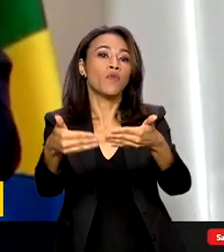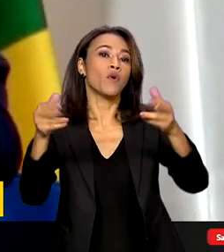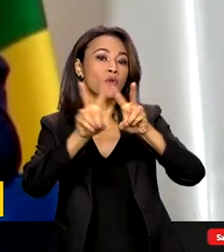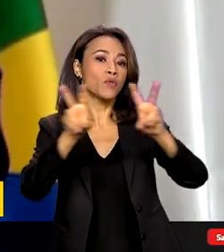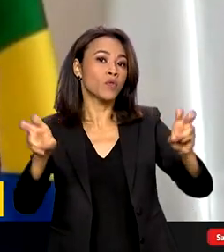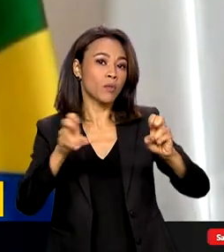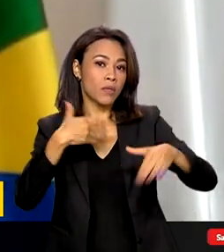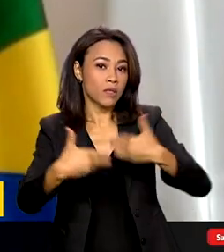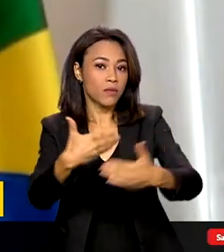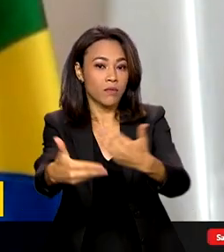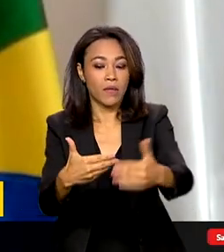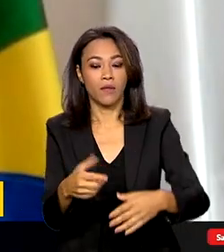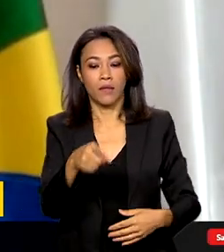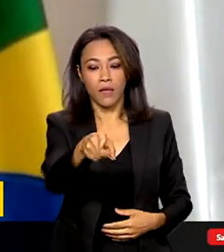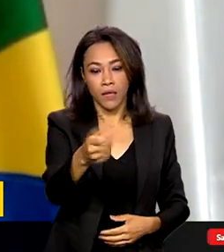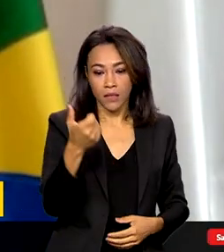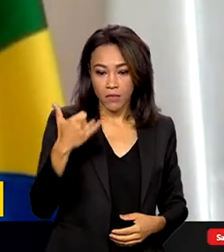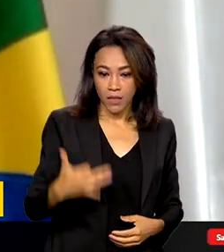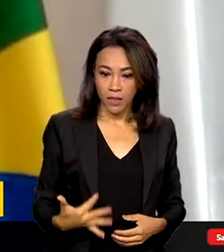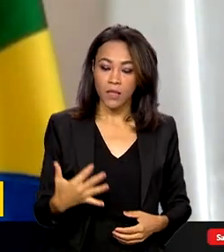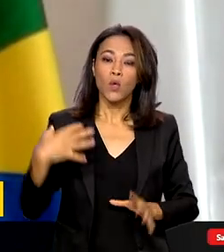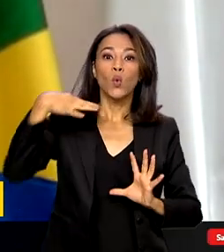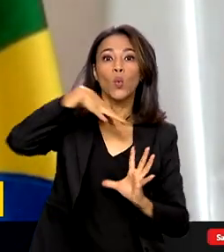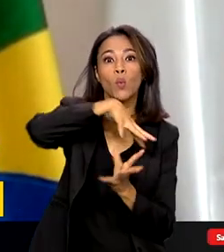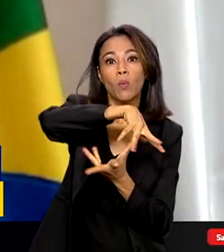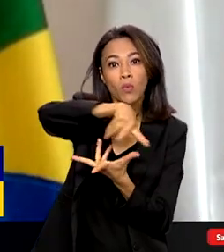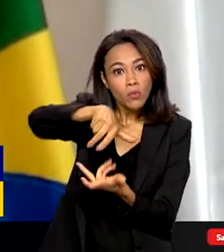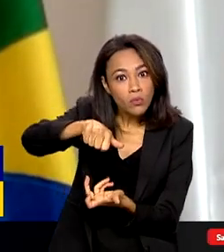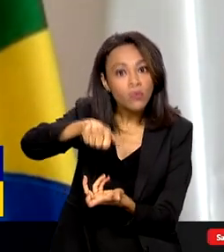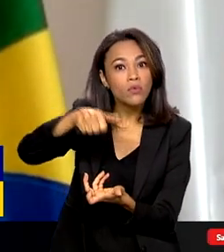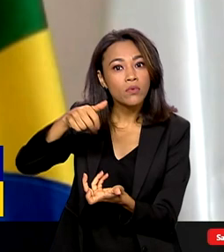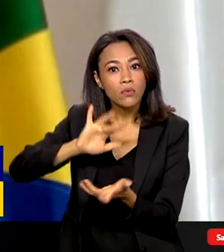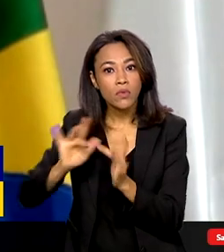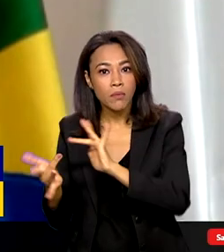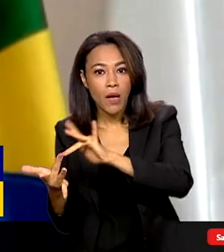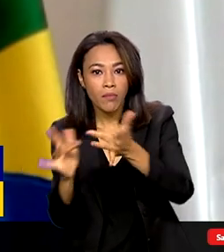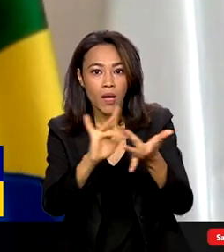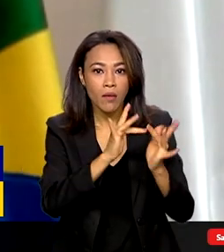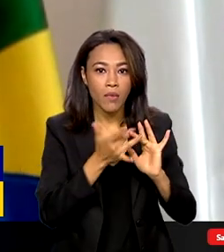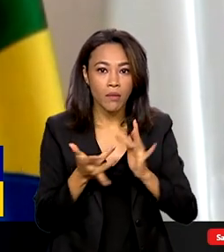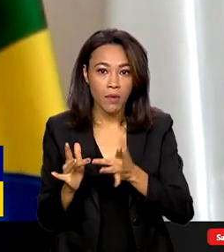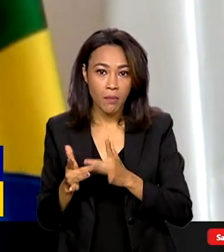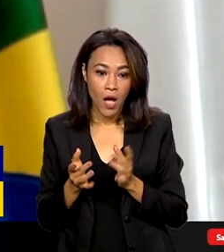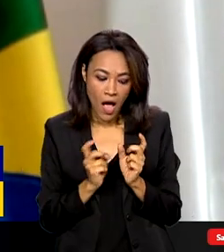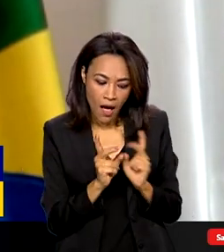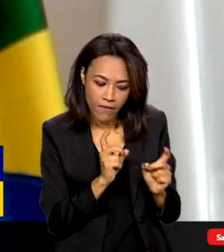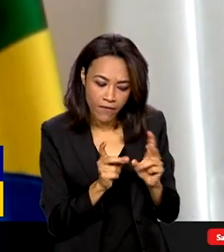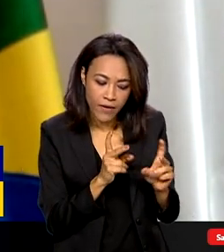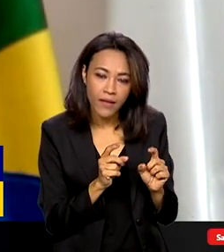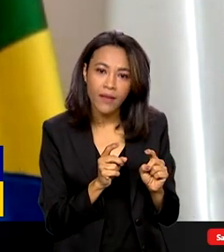Embora o mundo seja globalizado, o comércio é intra-regional.